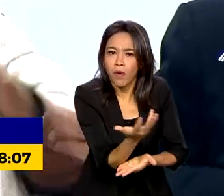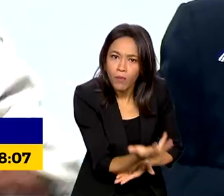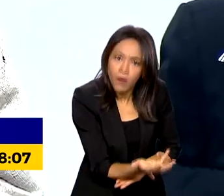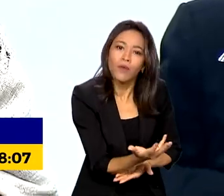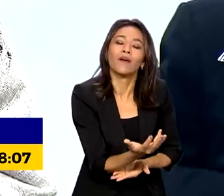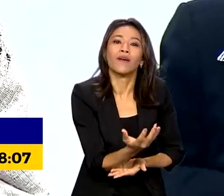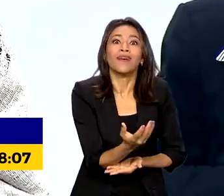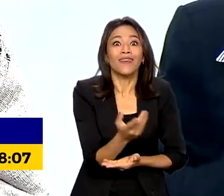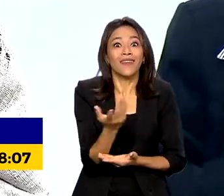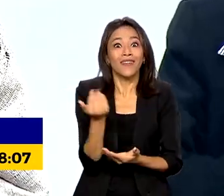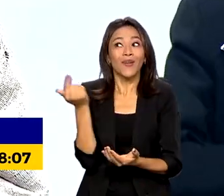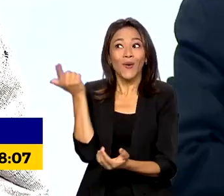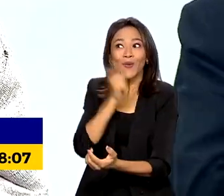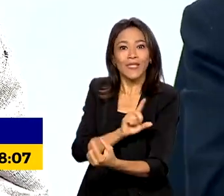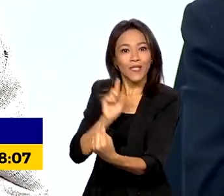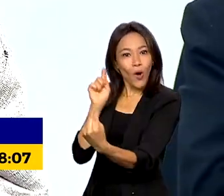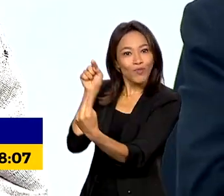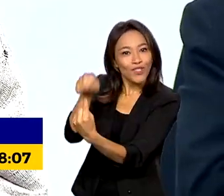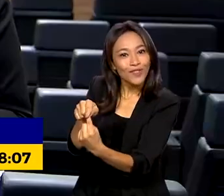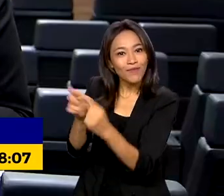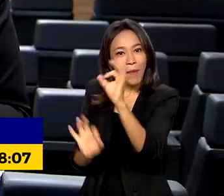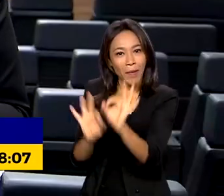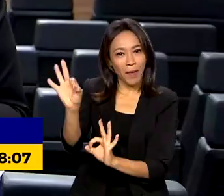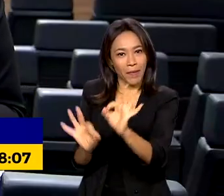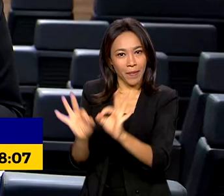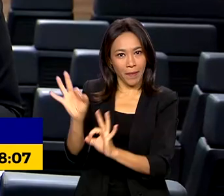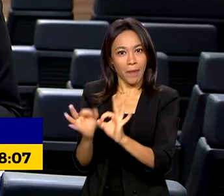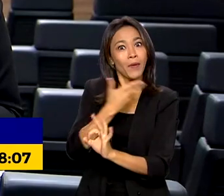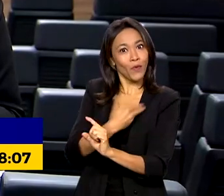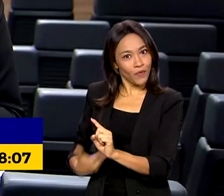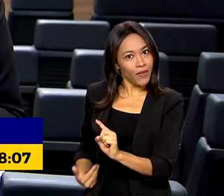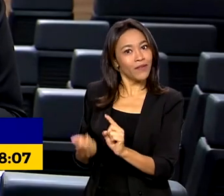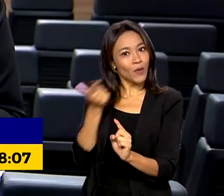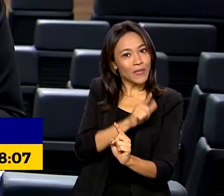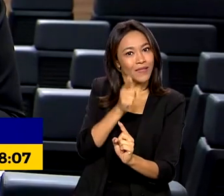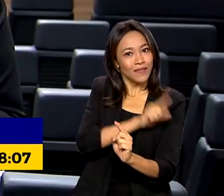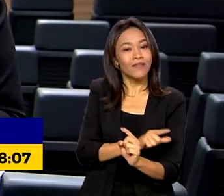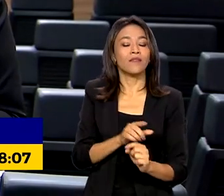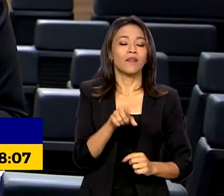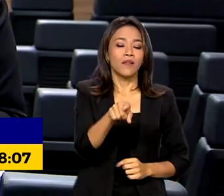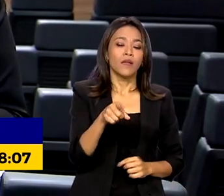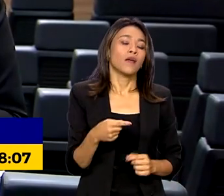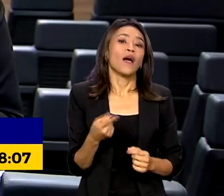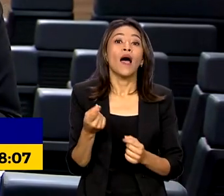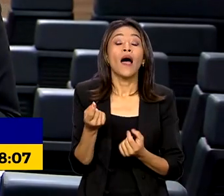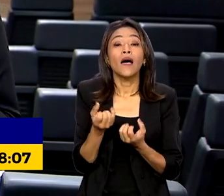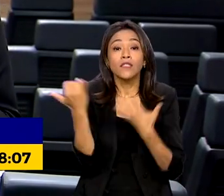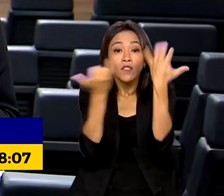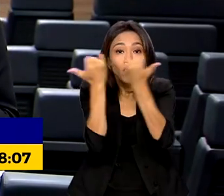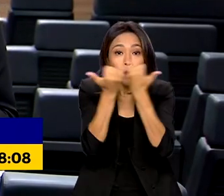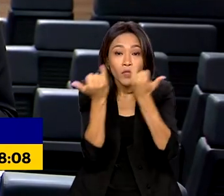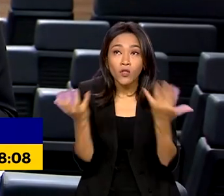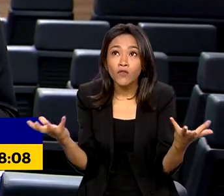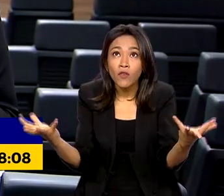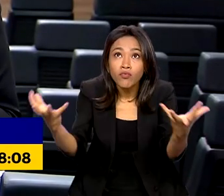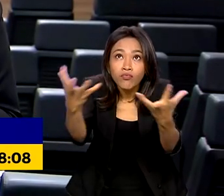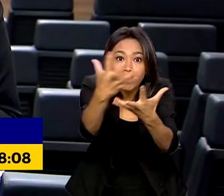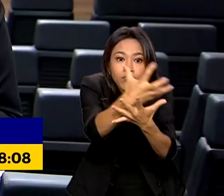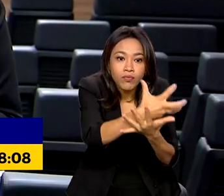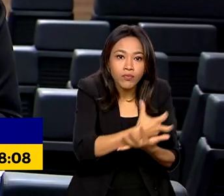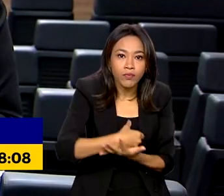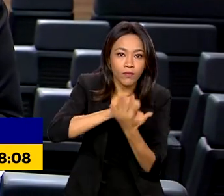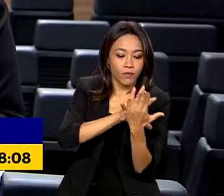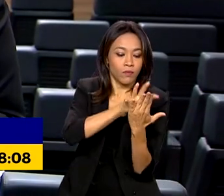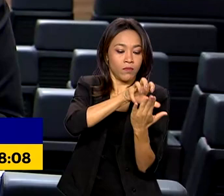das metas que foram estabelecidas pelo governo. Os dados foram coletados pelo Sistema de Detecção de Desmatamento em Tempo